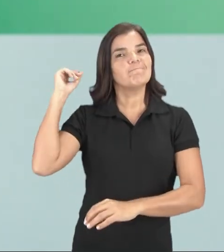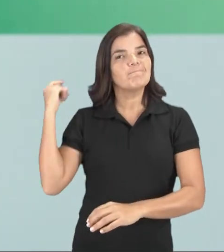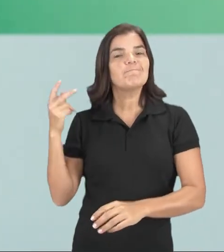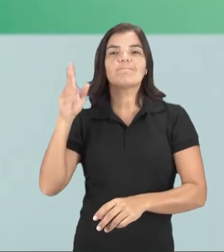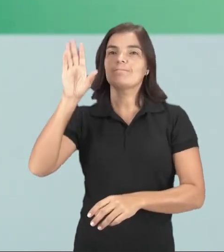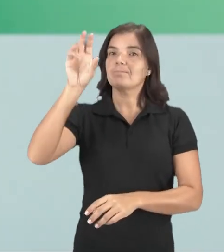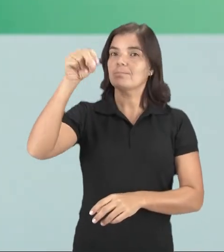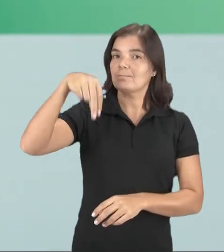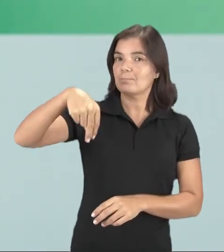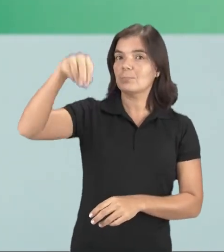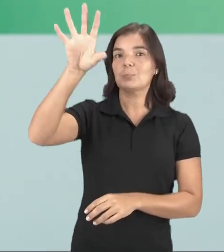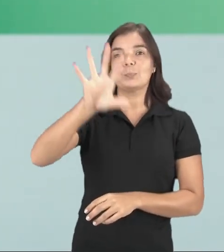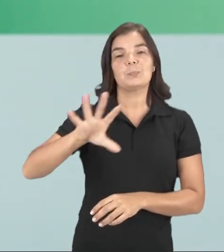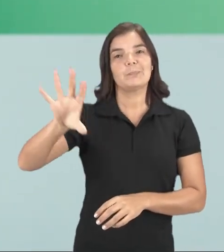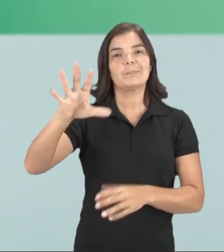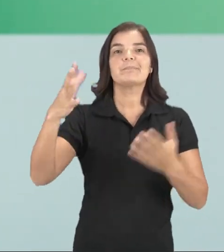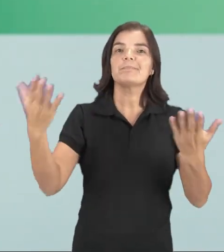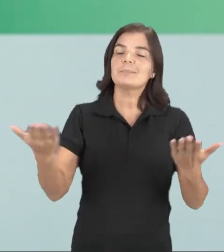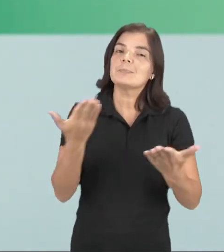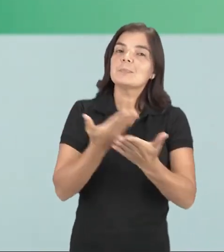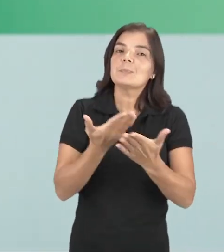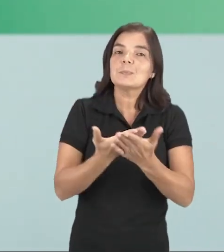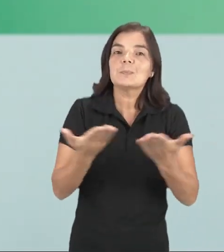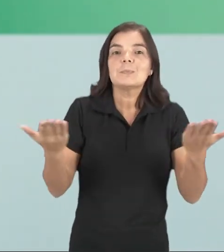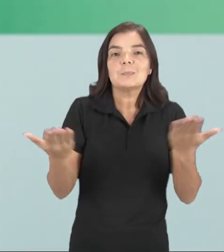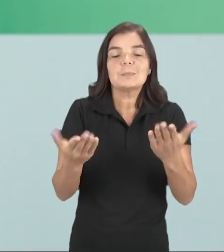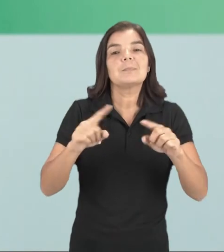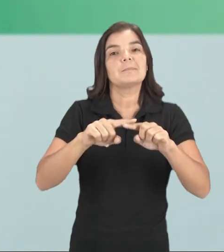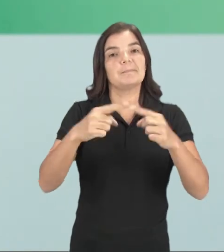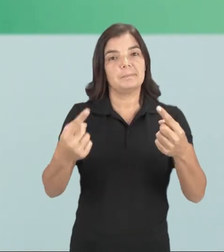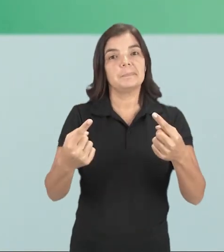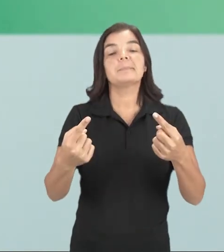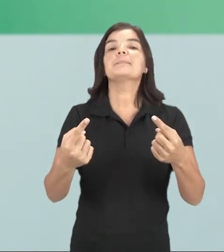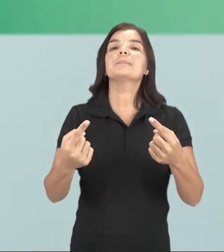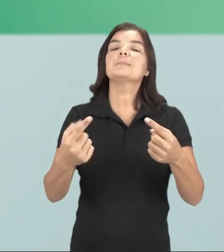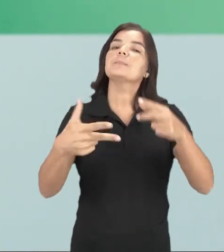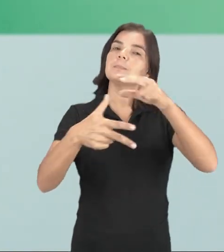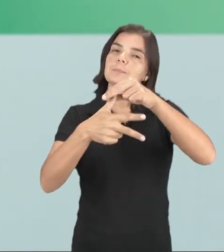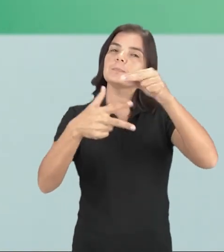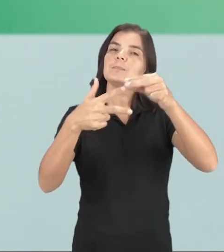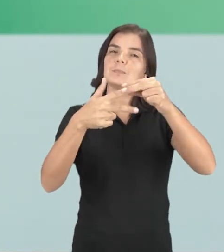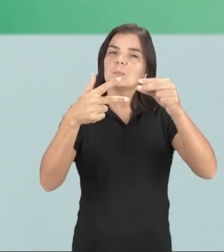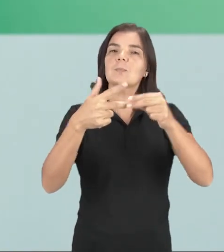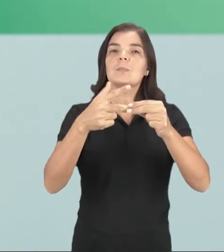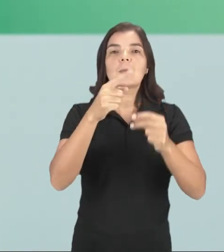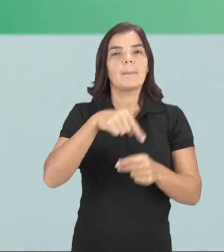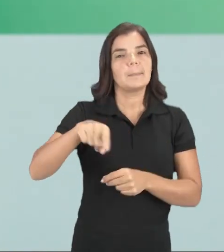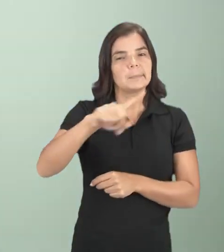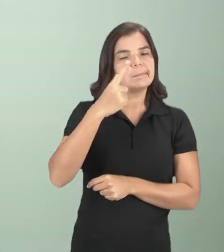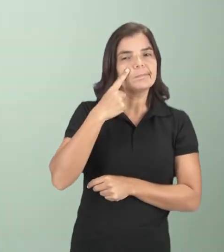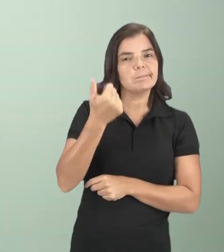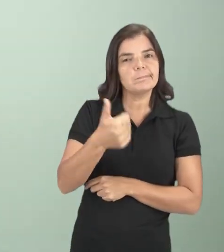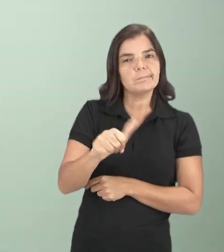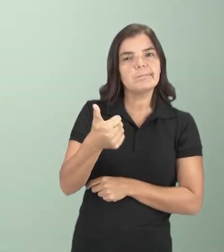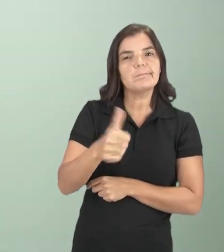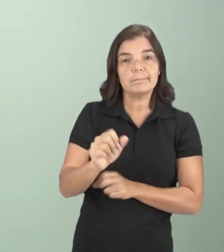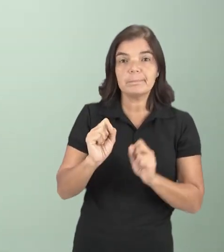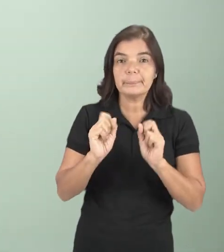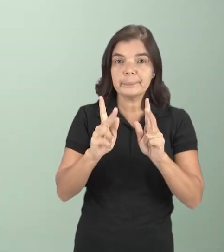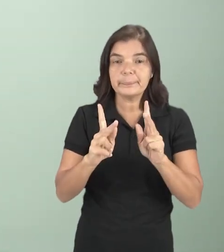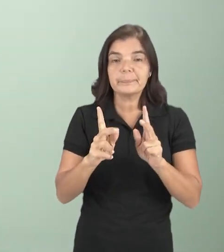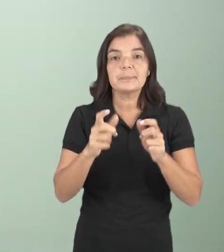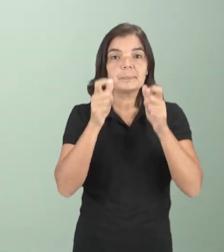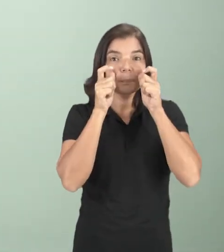Pessoal, por hoje, a gente fica por aqui. Mais questões do Enem daqui a uns dias para a gente analisar, tá certo?